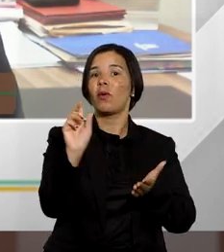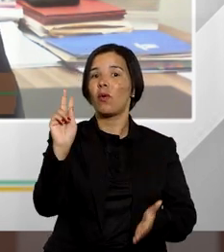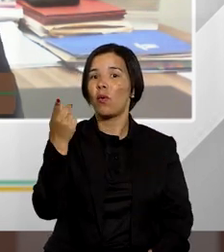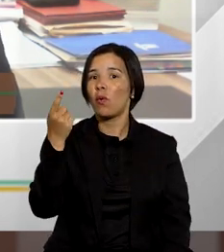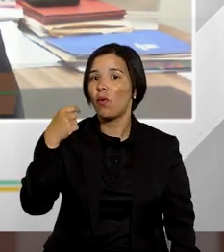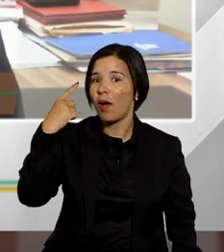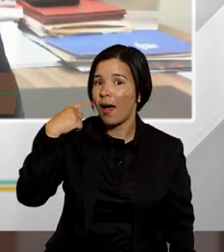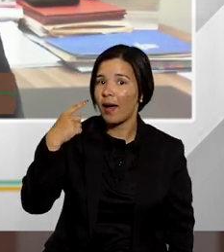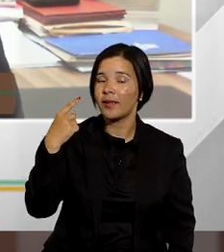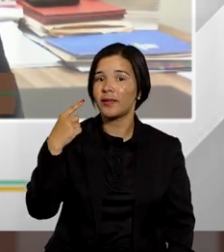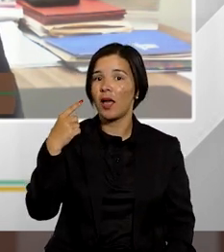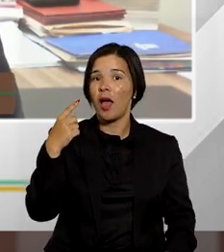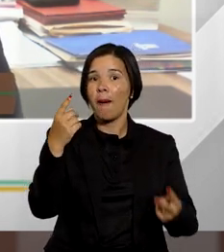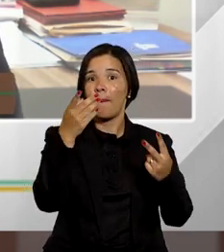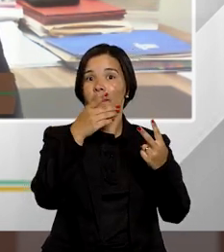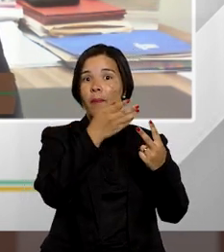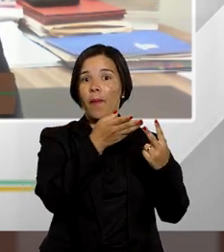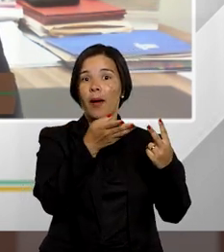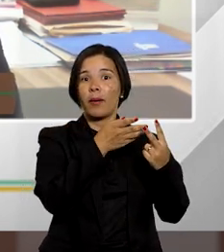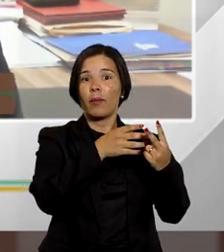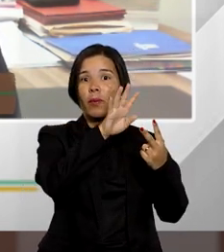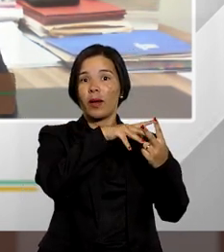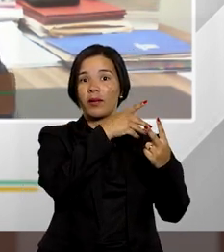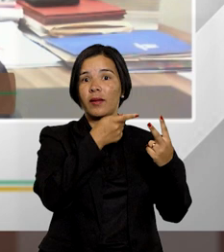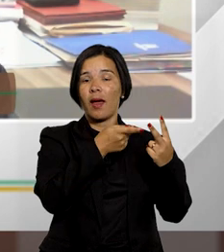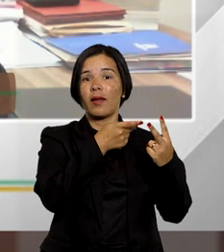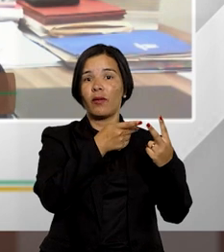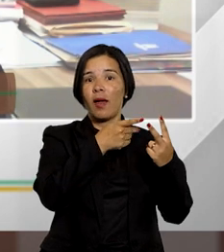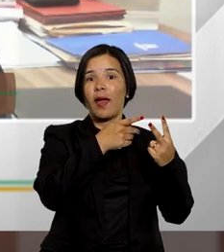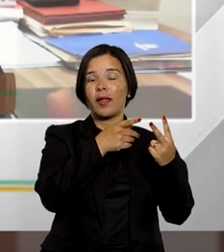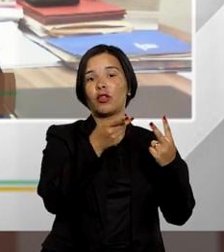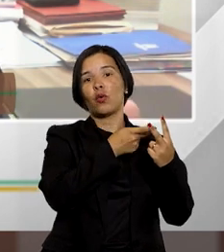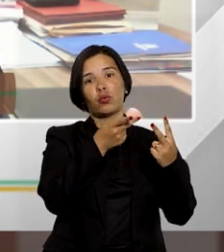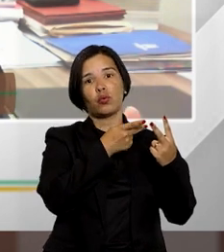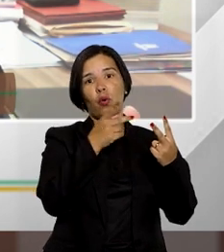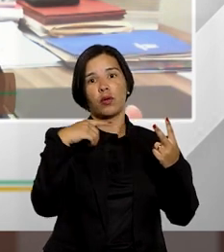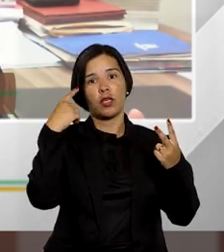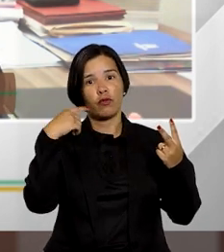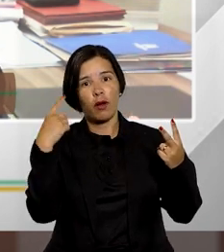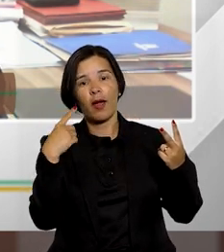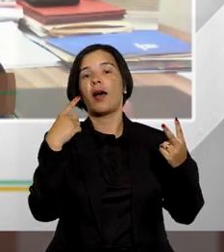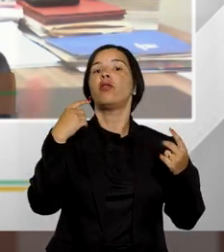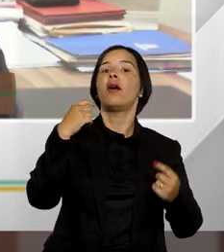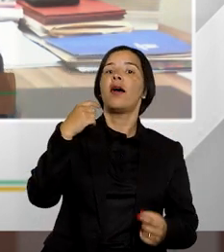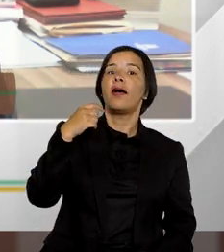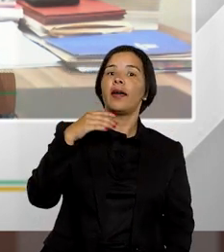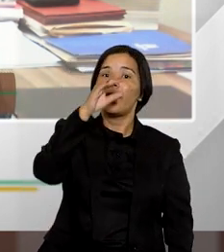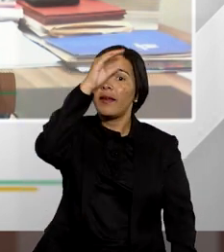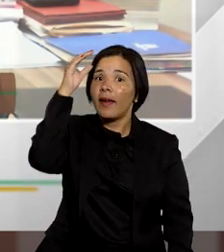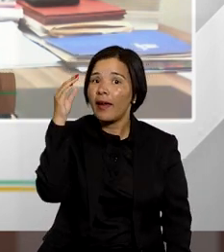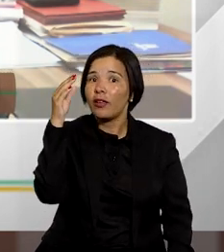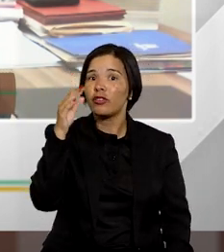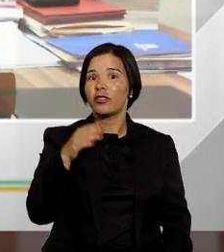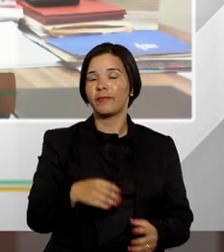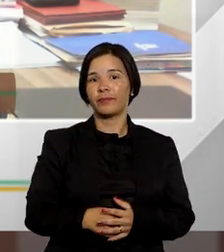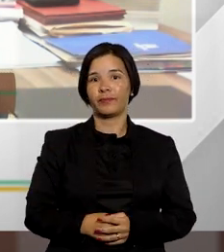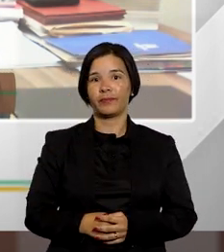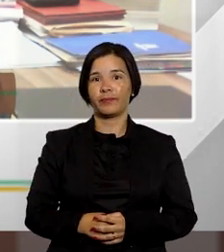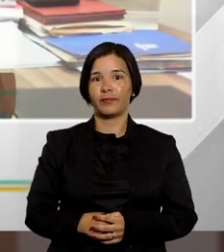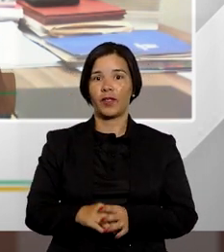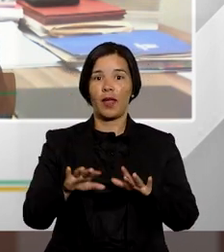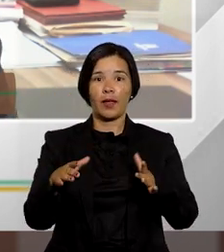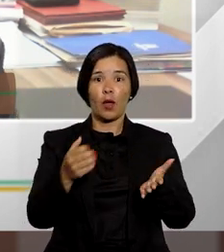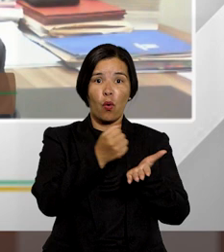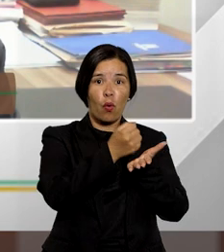pactuados entre o advogado e seu cliente isso sobre parcelas vencidas por exemplo e sobre parcelas vicendas